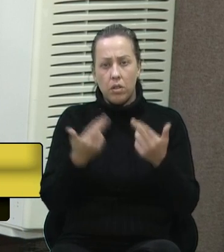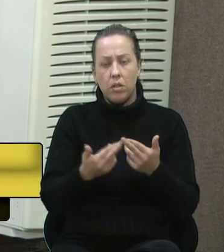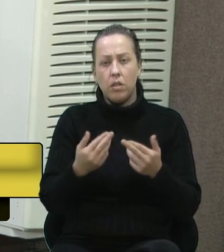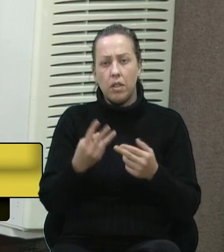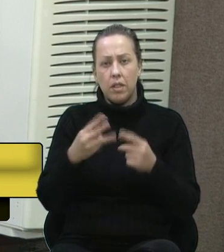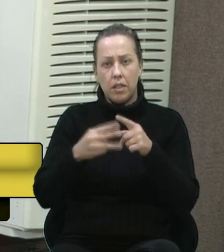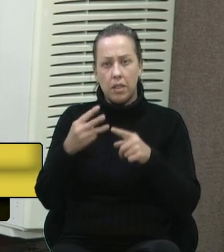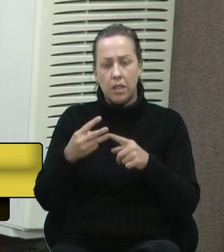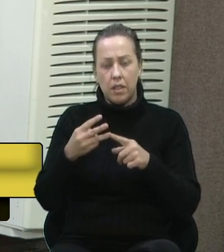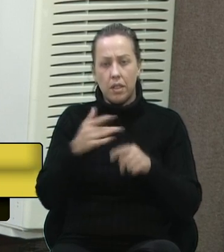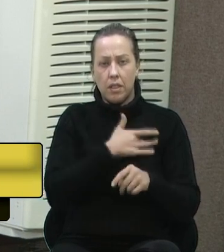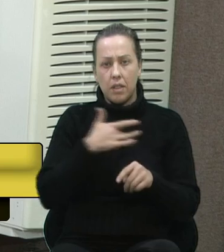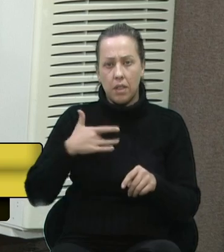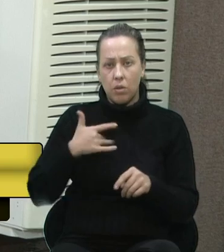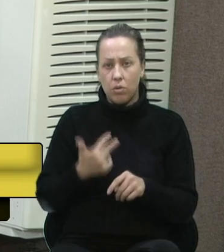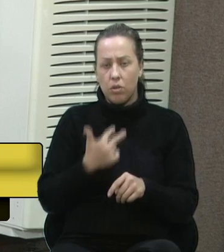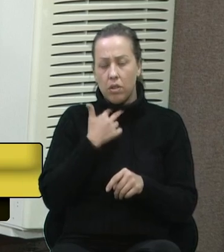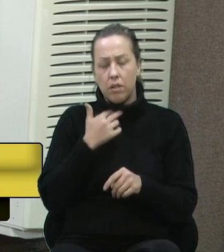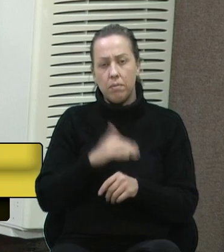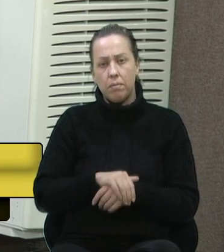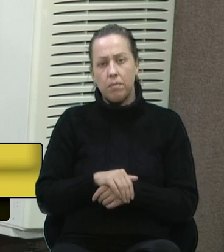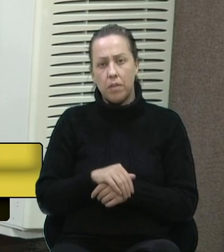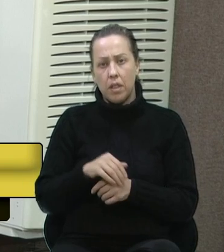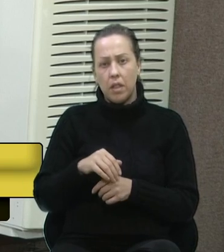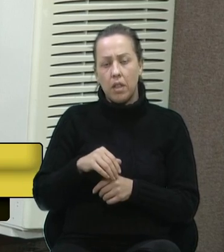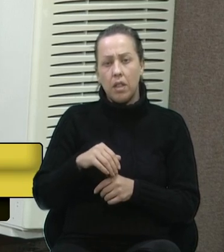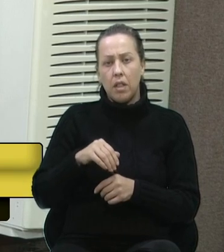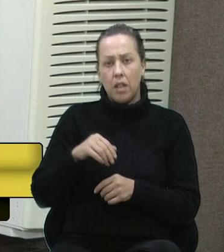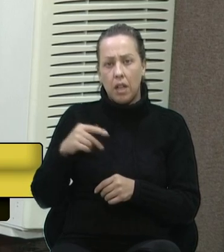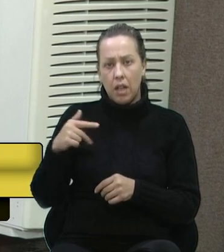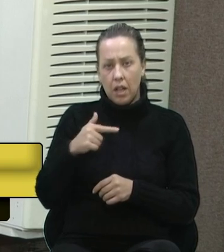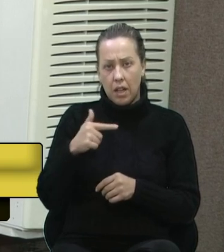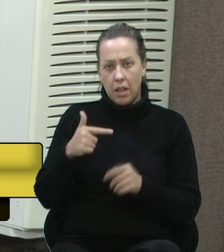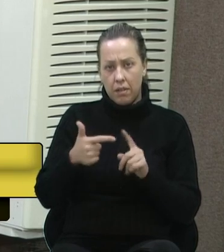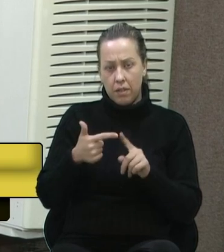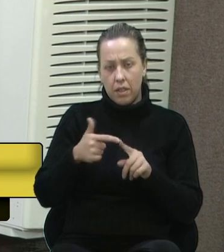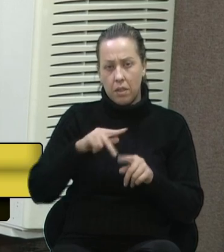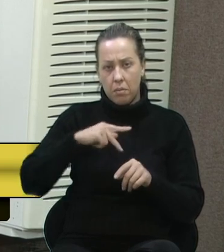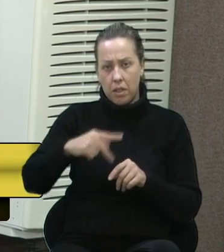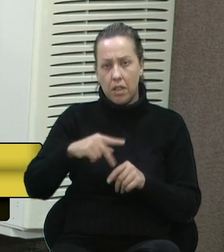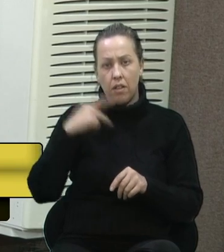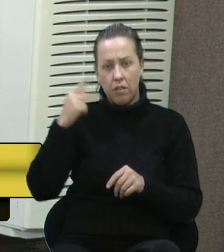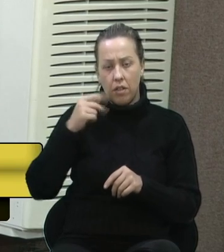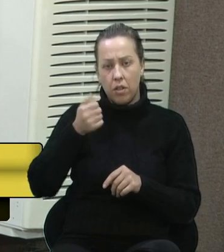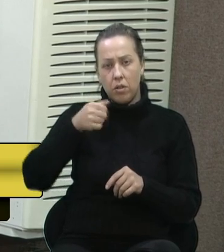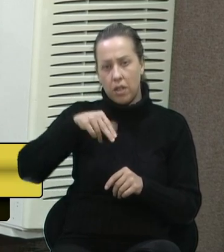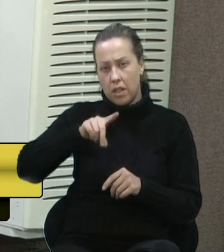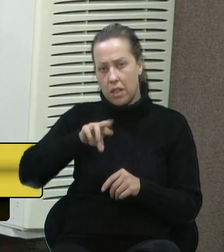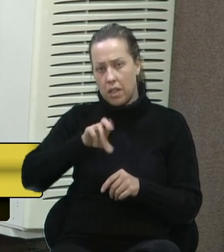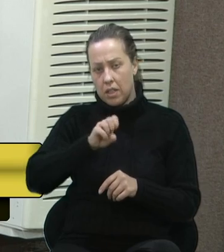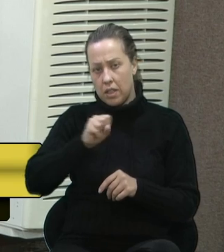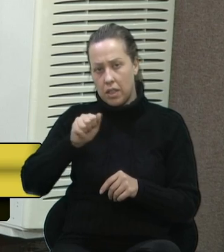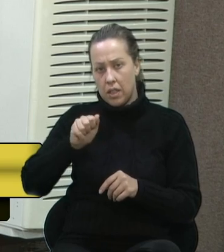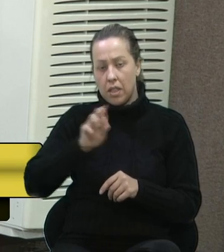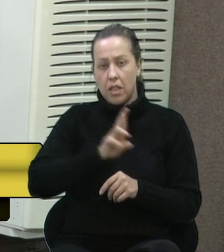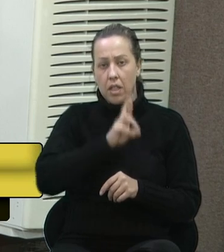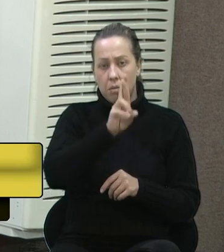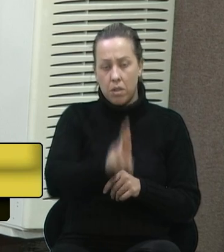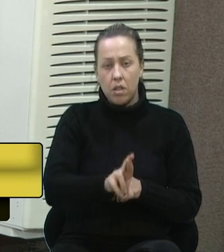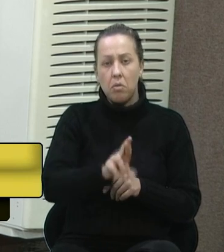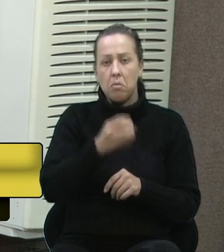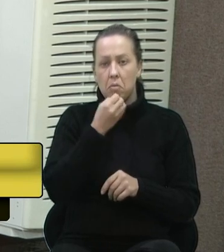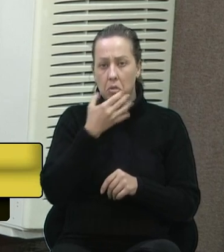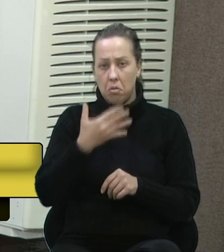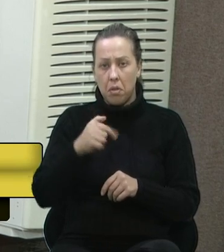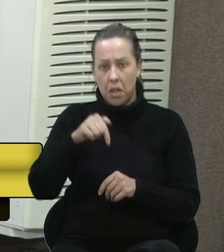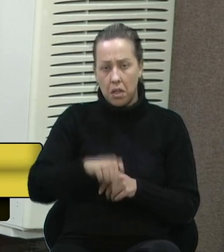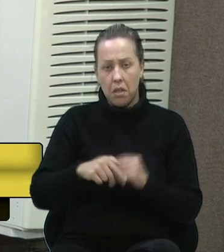sessões, por motivo de saúde, né, a nossa vice-presidente do PCdoB, vereadora Andressa, nos representou, representou muito